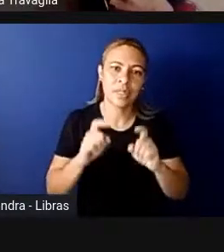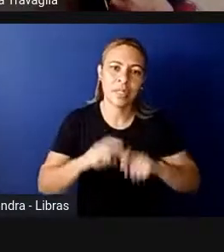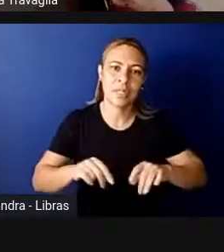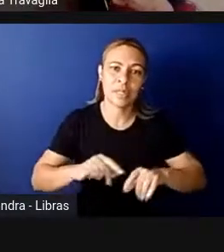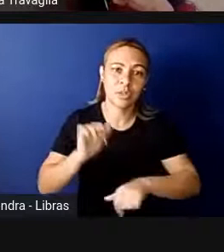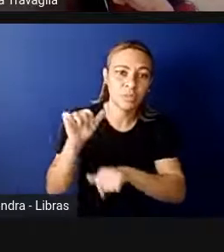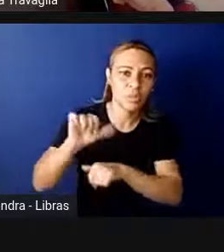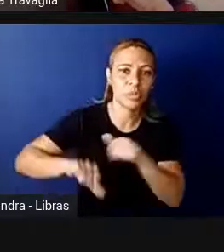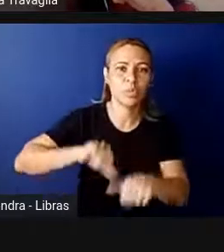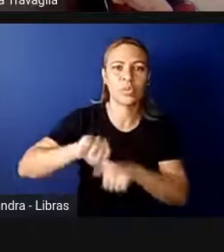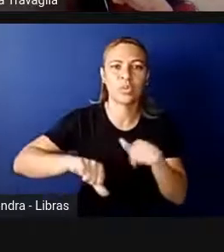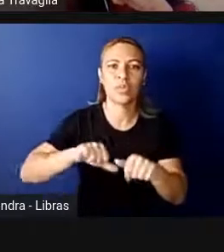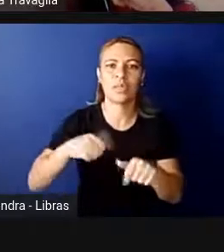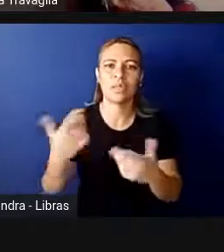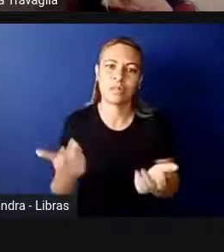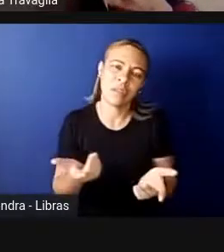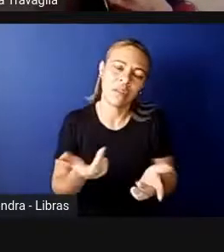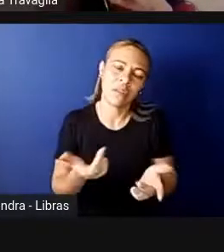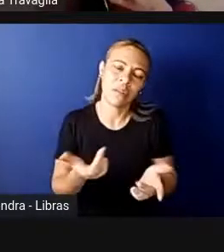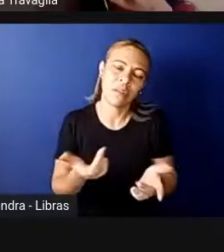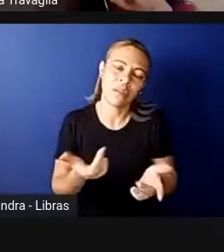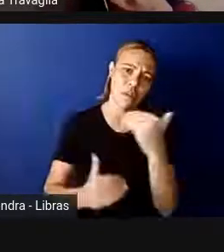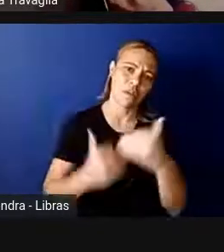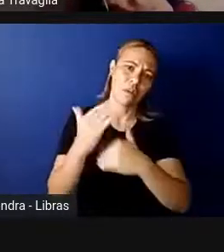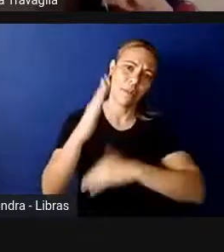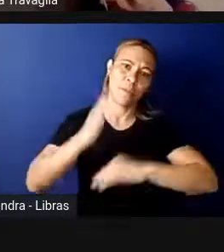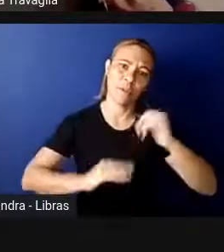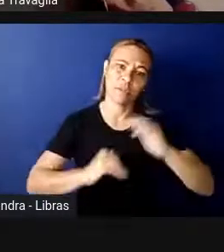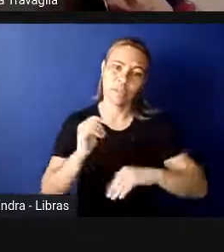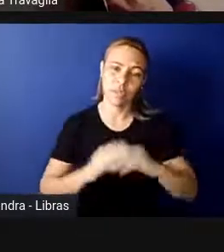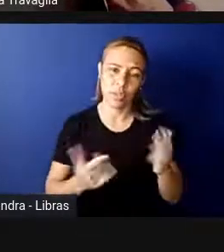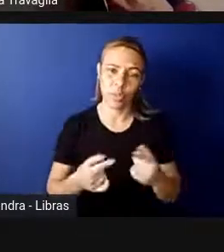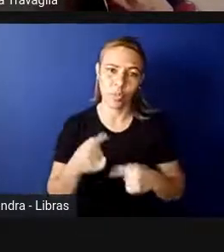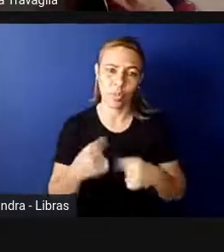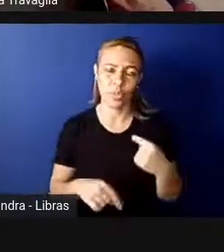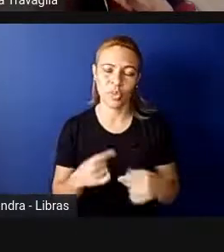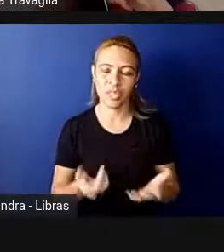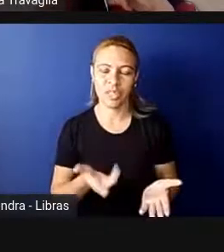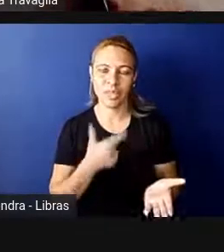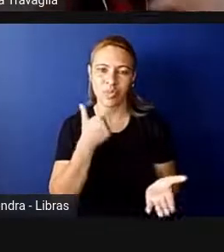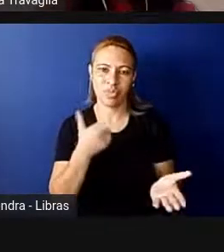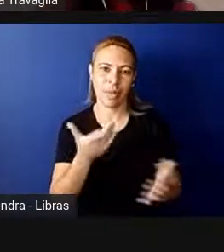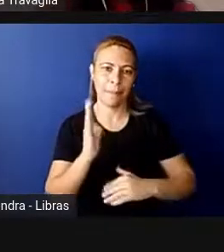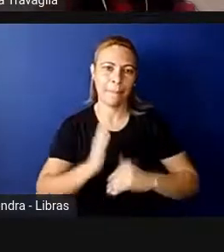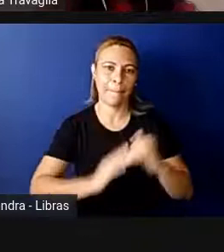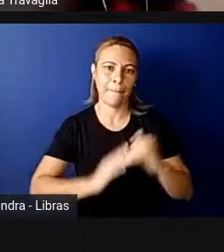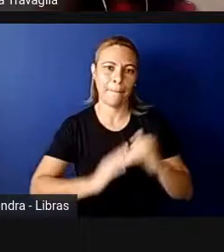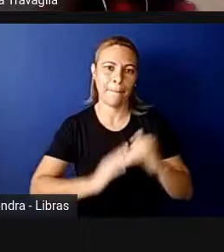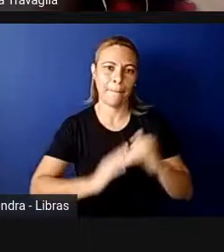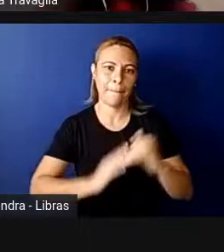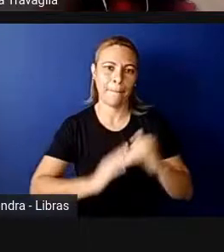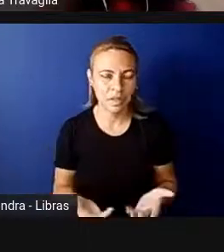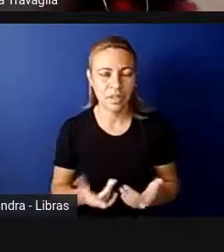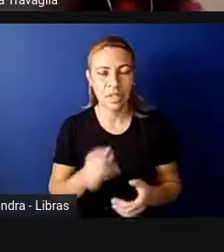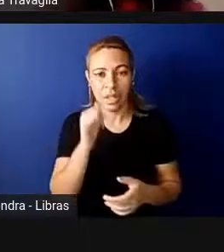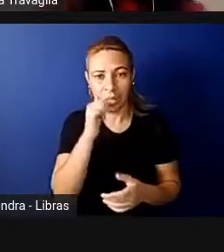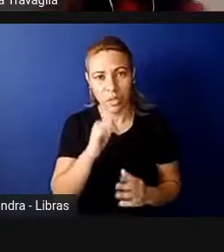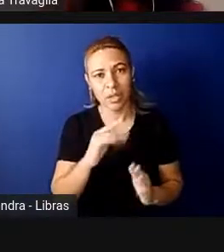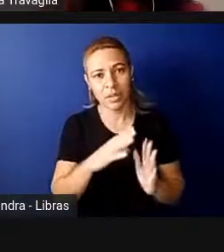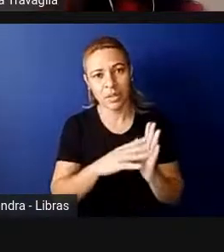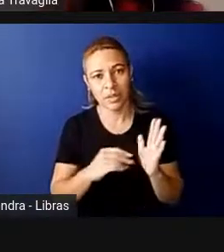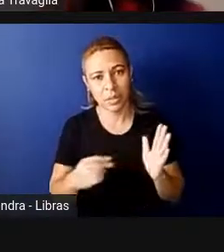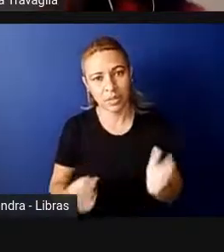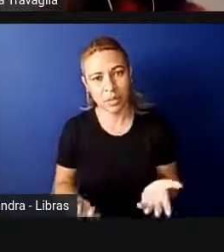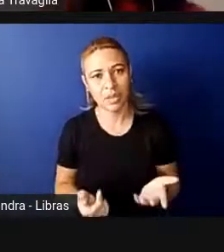e quem quer carreira tem que fazer carreira em profissão, política não pode ser profissão, e as mulheres vêm com esse modelo que não é